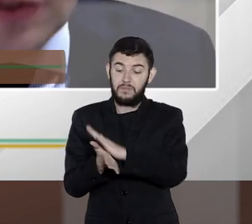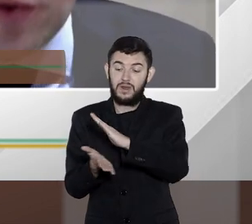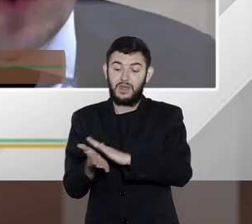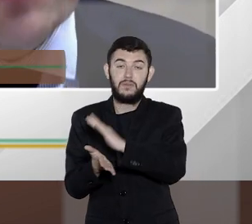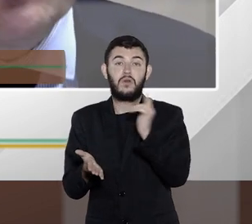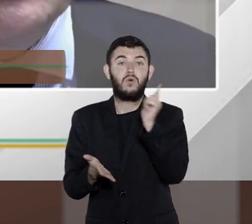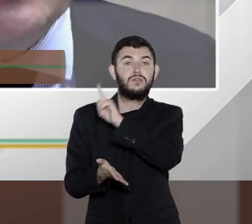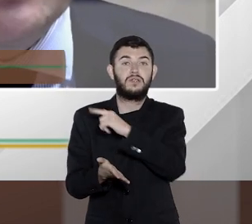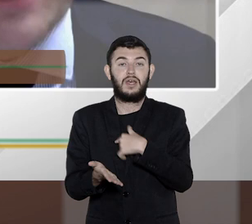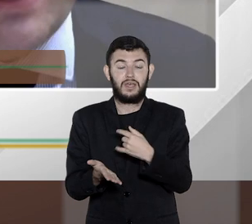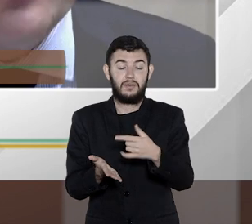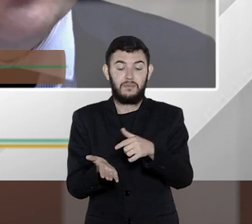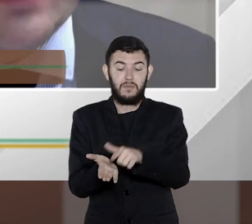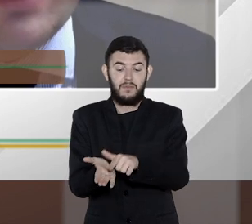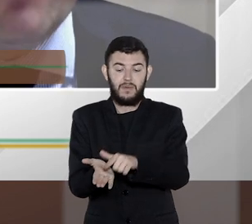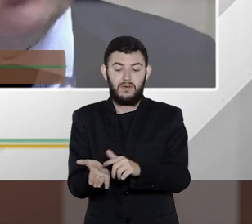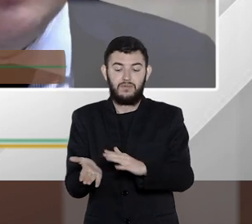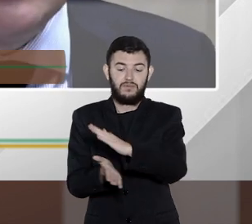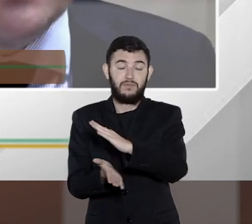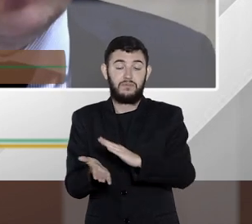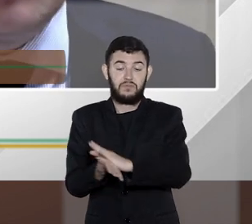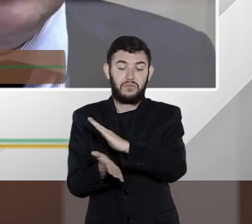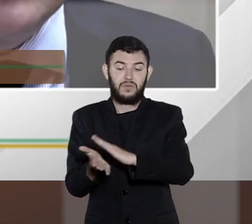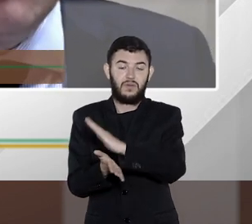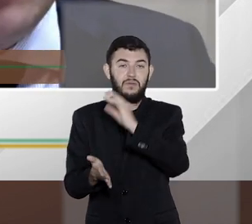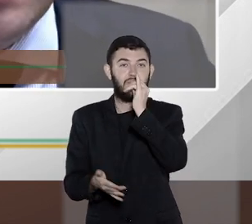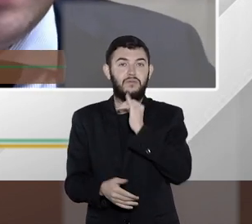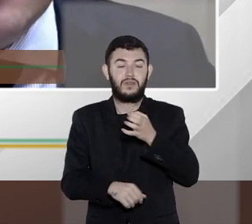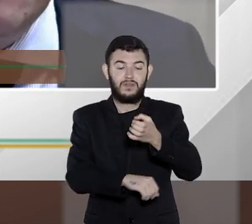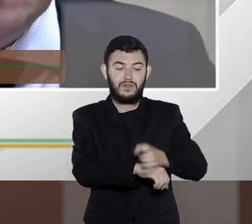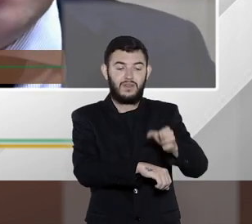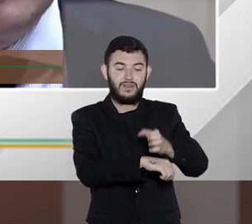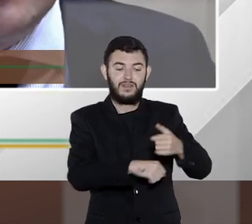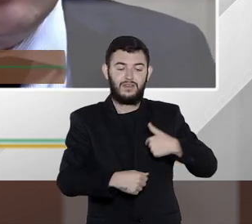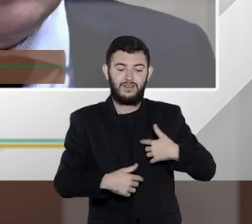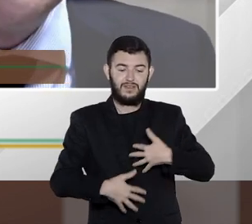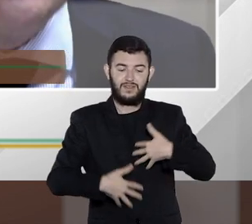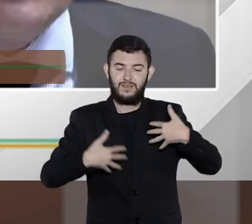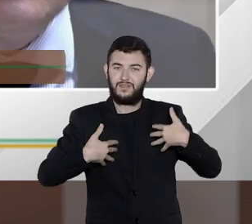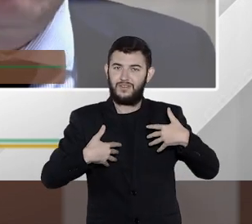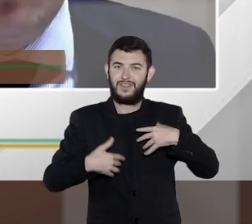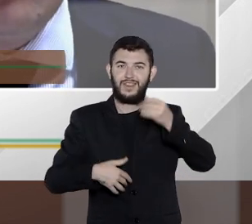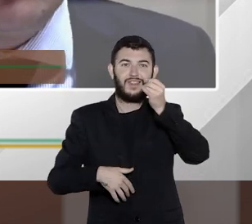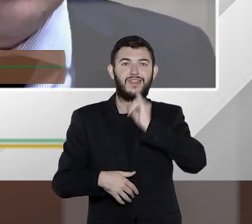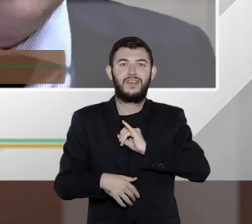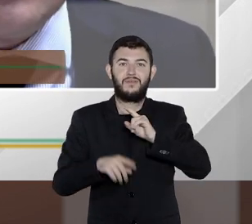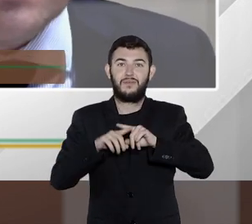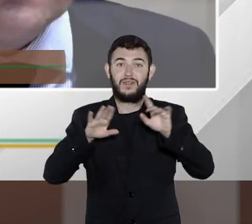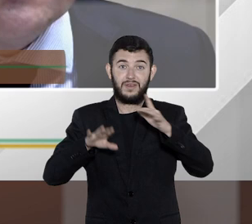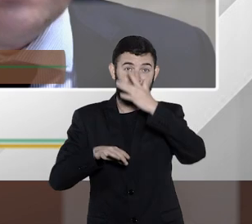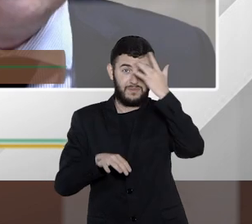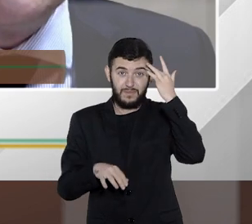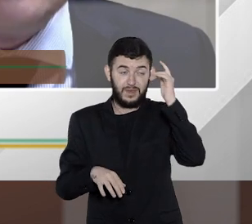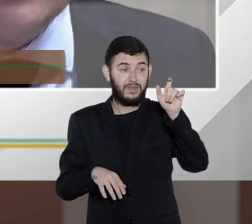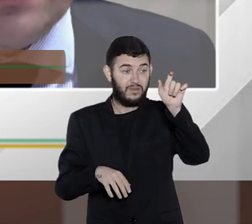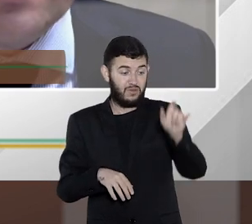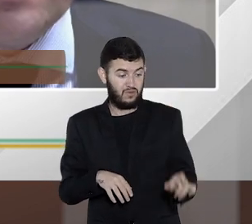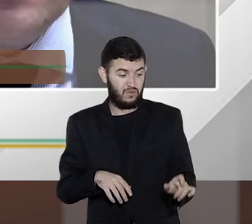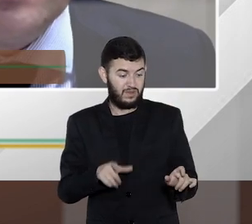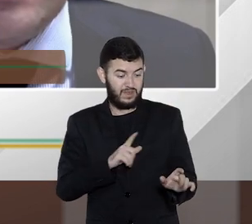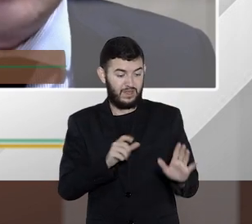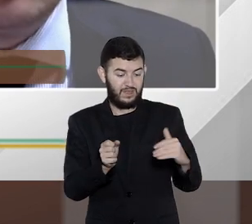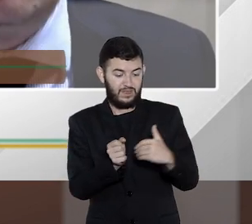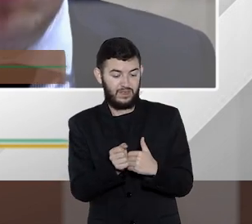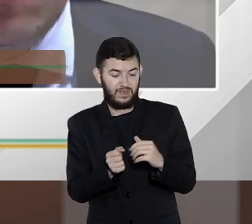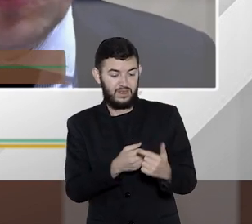nossos saudosos estagiários mas utilizando como exemplo aqui não o agente público que tem aquela senha que tem